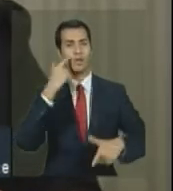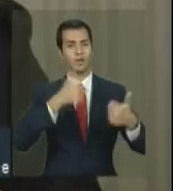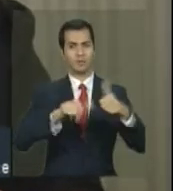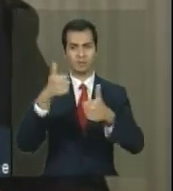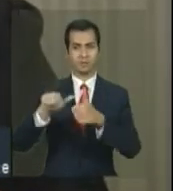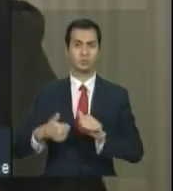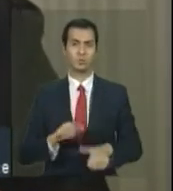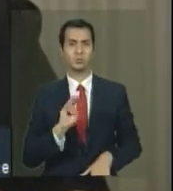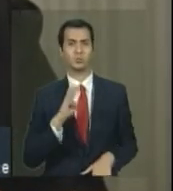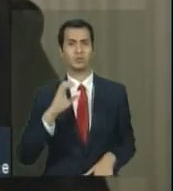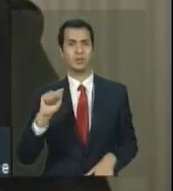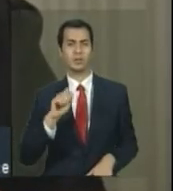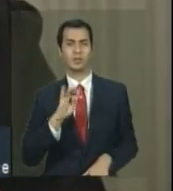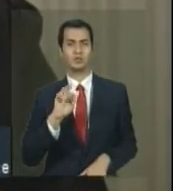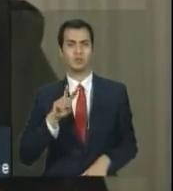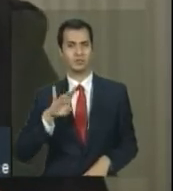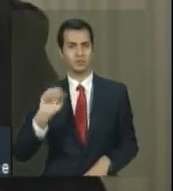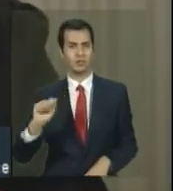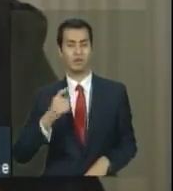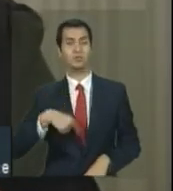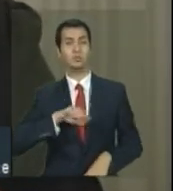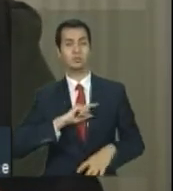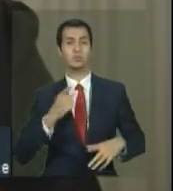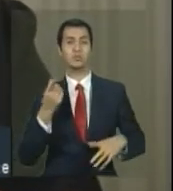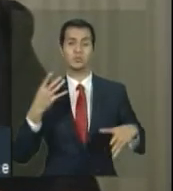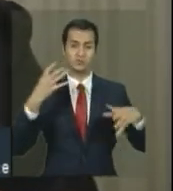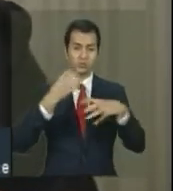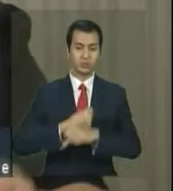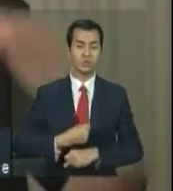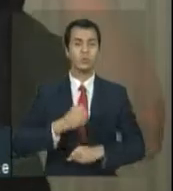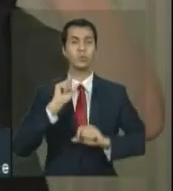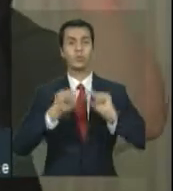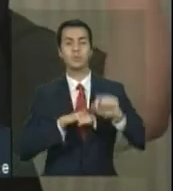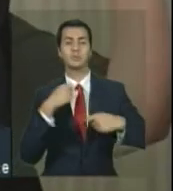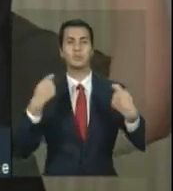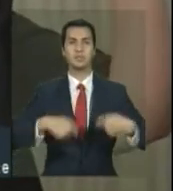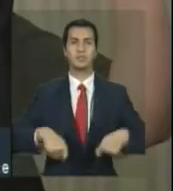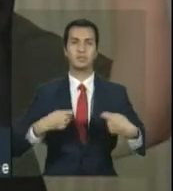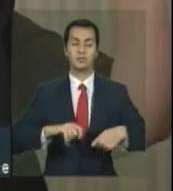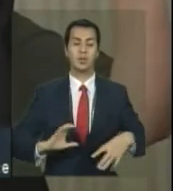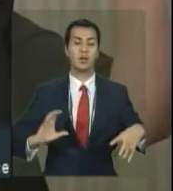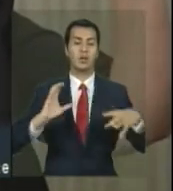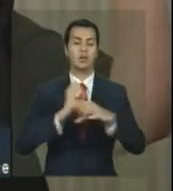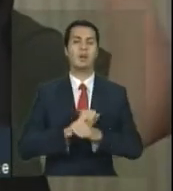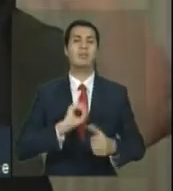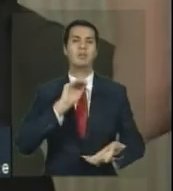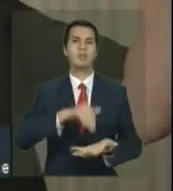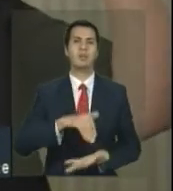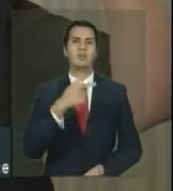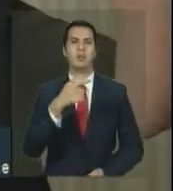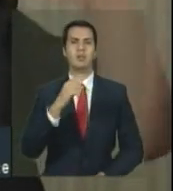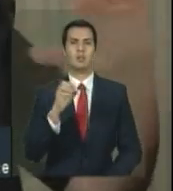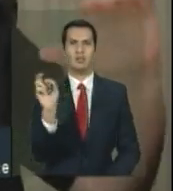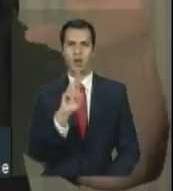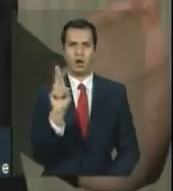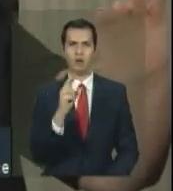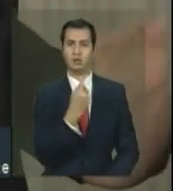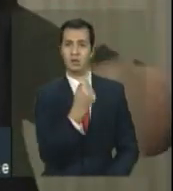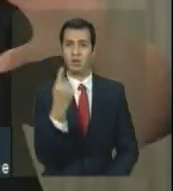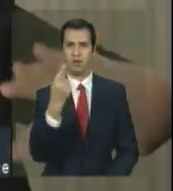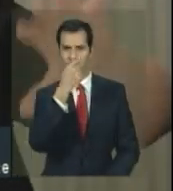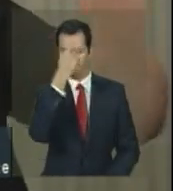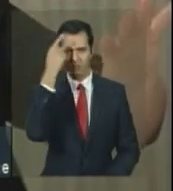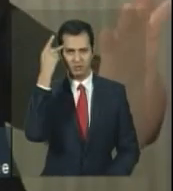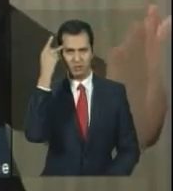busca ativa e fazemos uma conta do que a gente precisaria para chegar nos R$ 70,00 per capita. Esse é um estudo que nós estamos